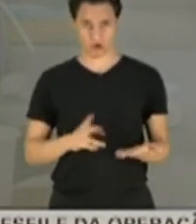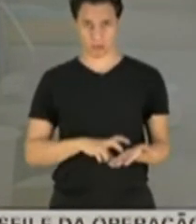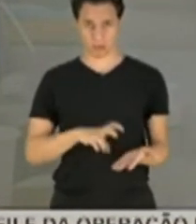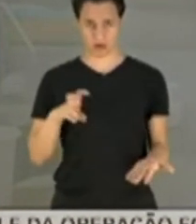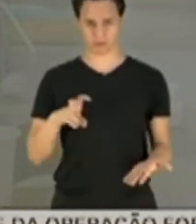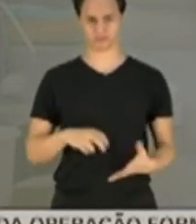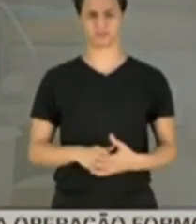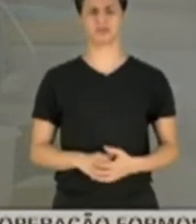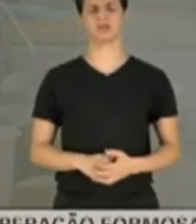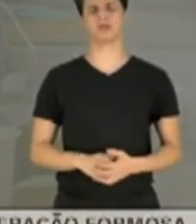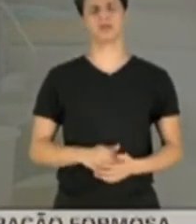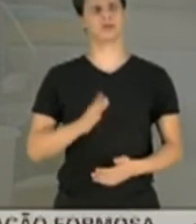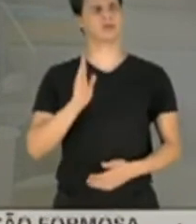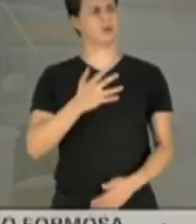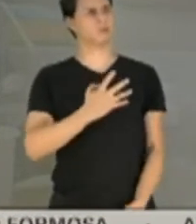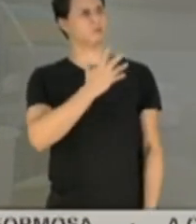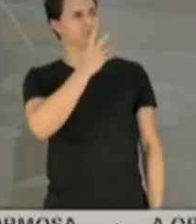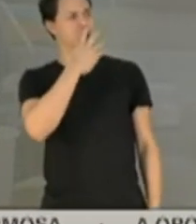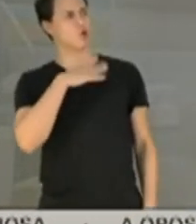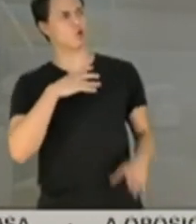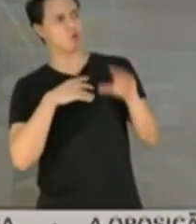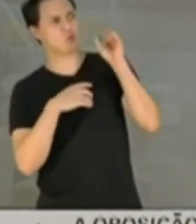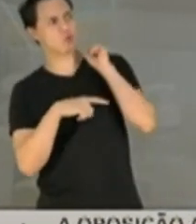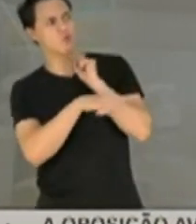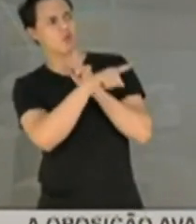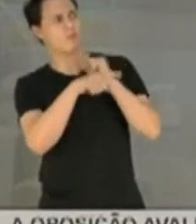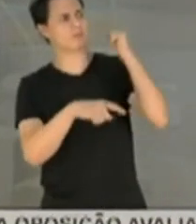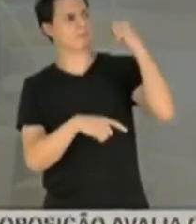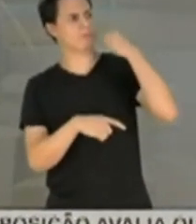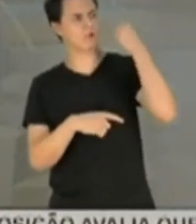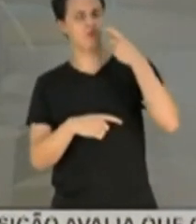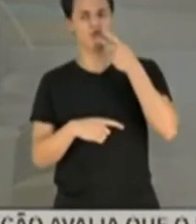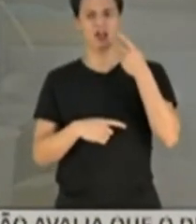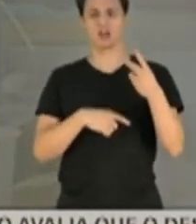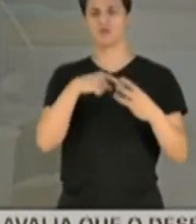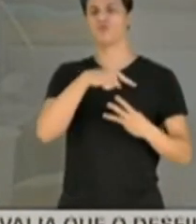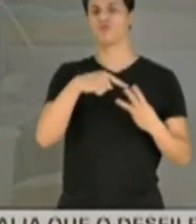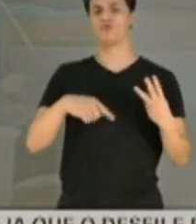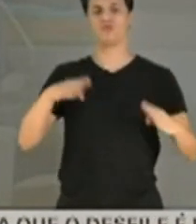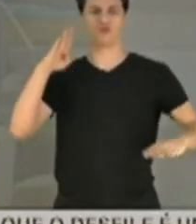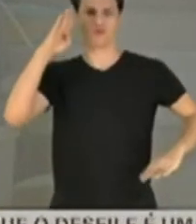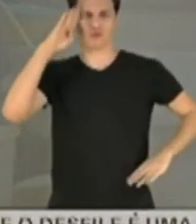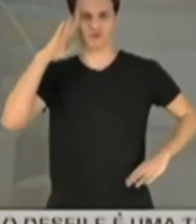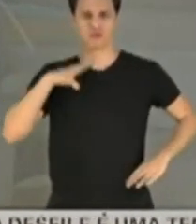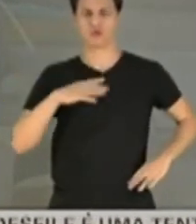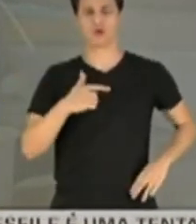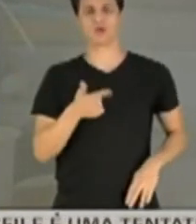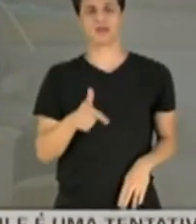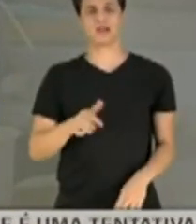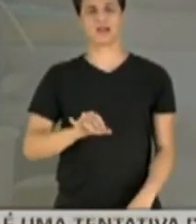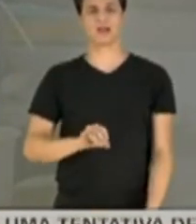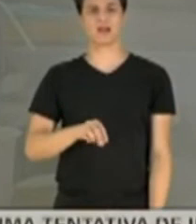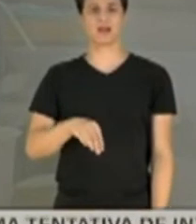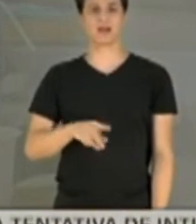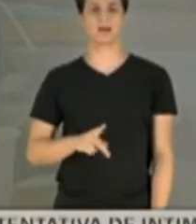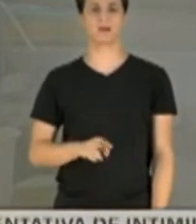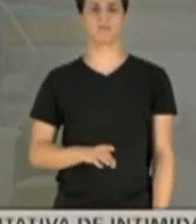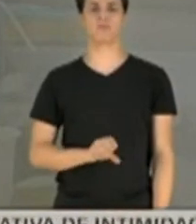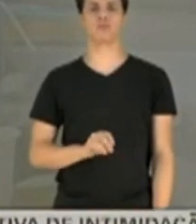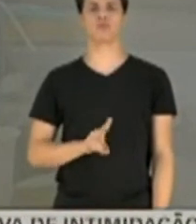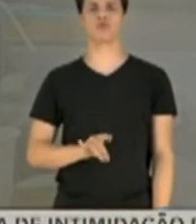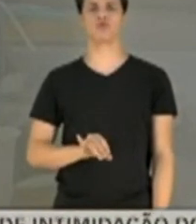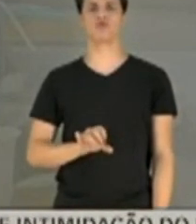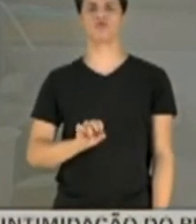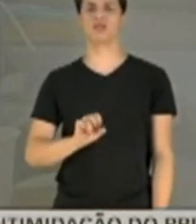Já ouvi senadores mencionando aqui, as Forças Armadas não agem por improviso. Obviamente que